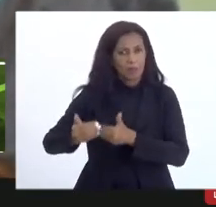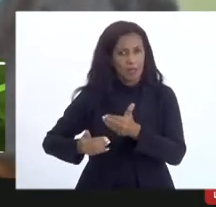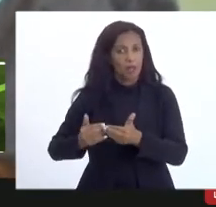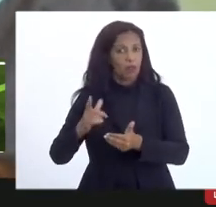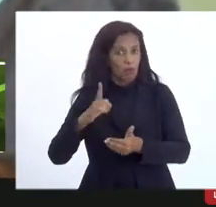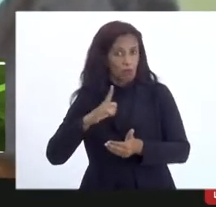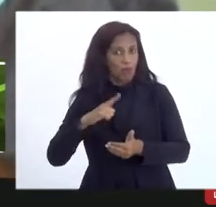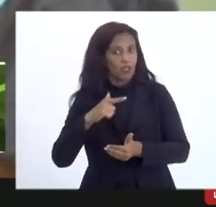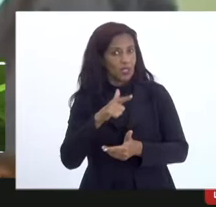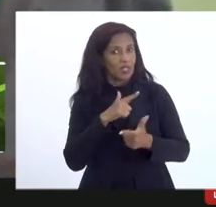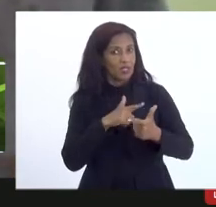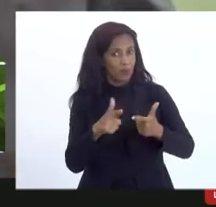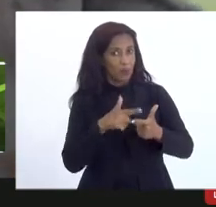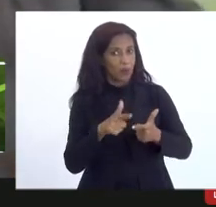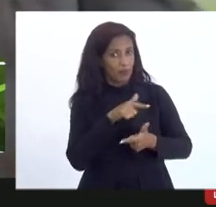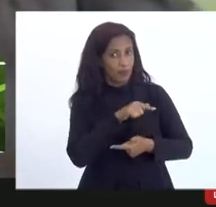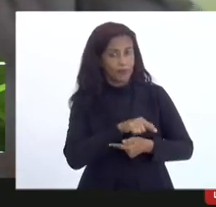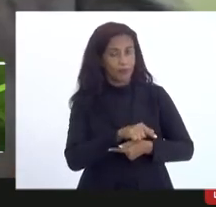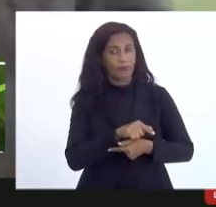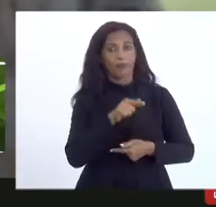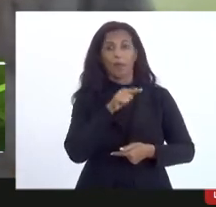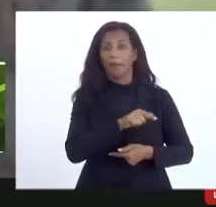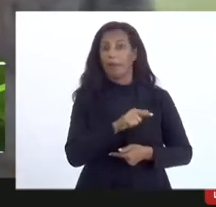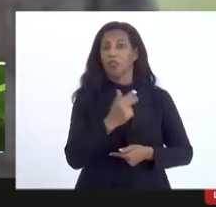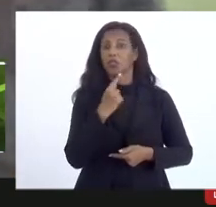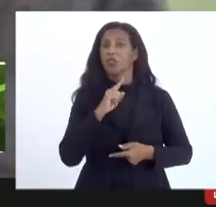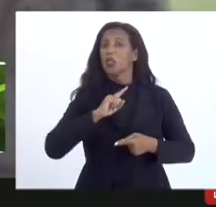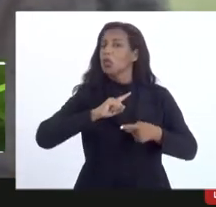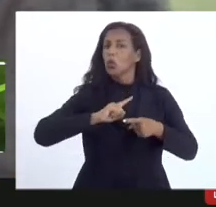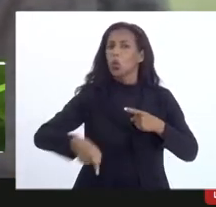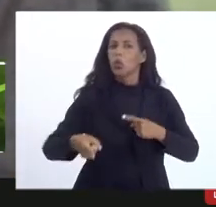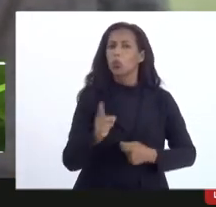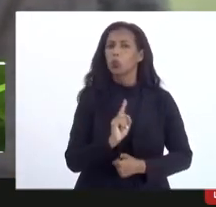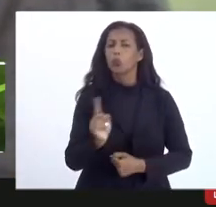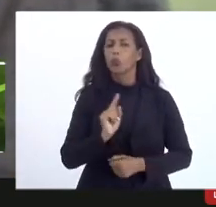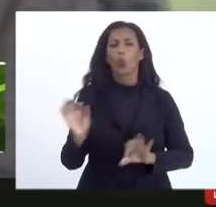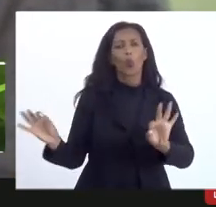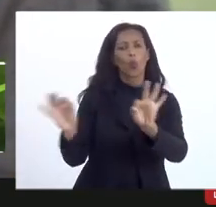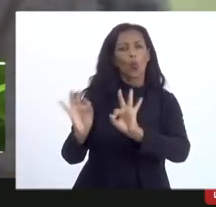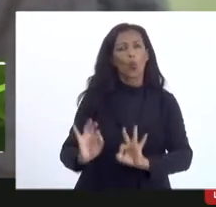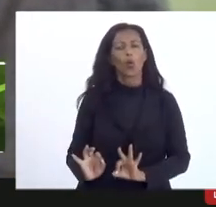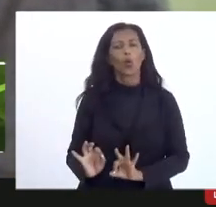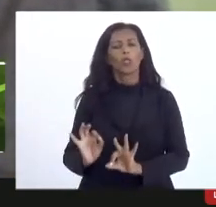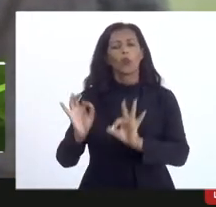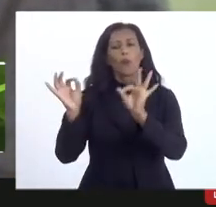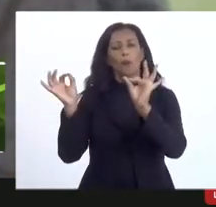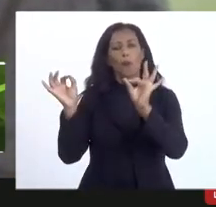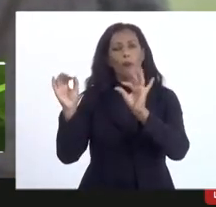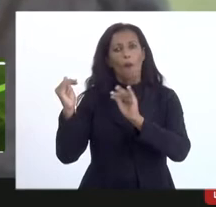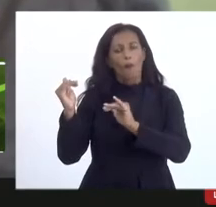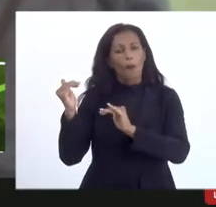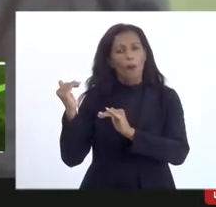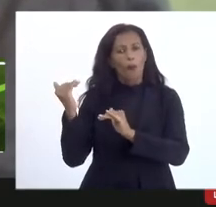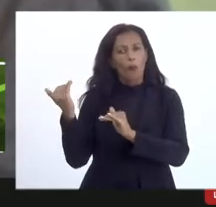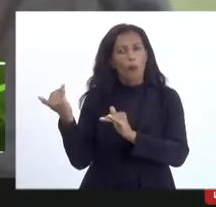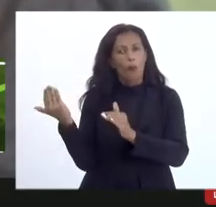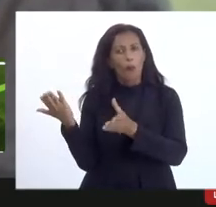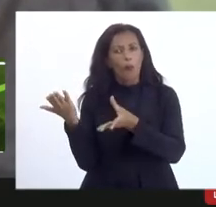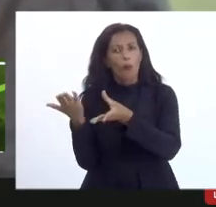grande mas que não impede hoje nenhum projeto de ser analisado de ser